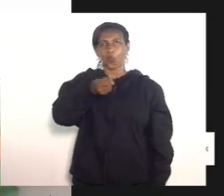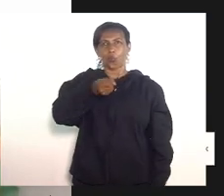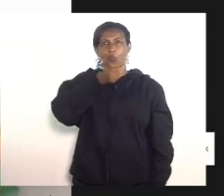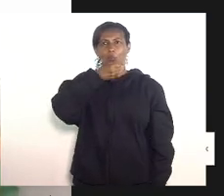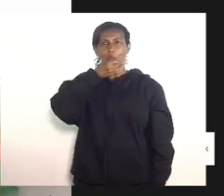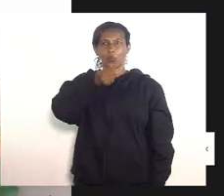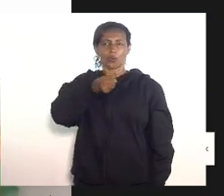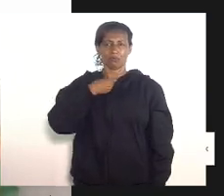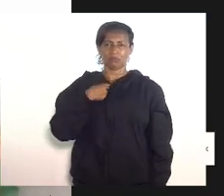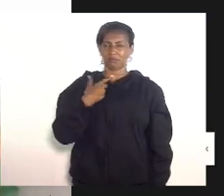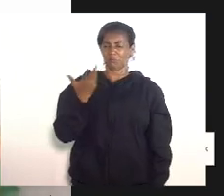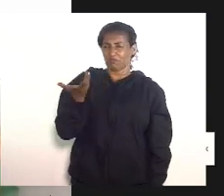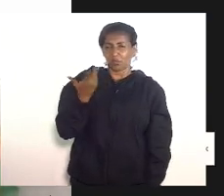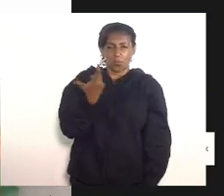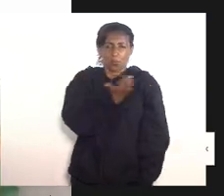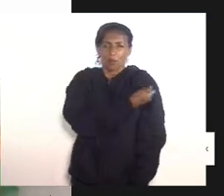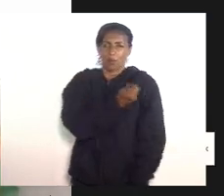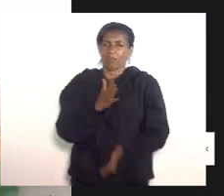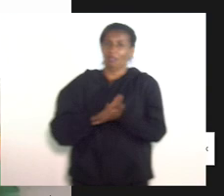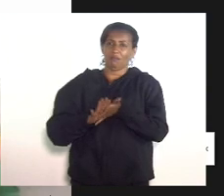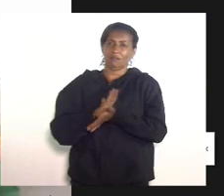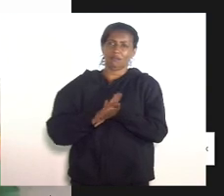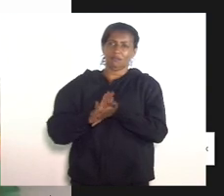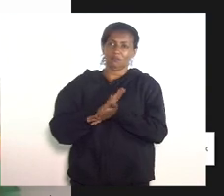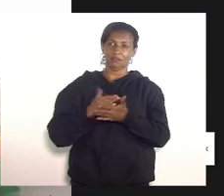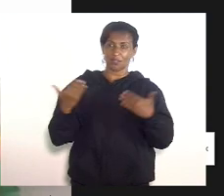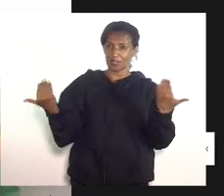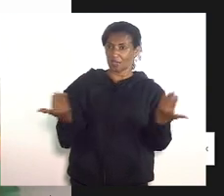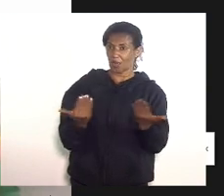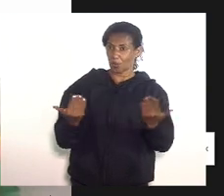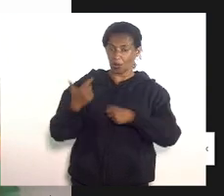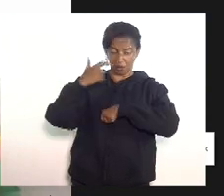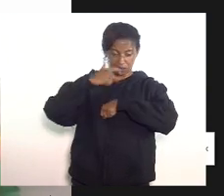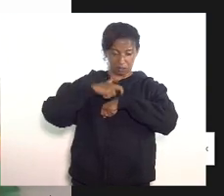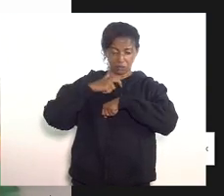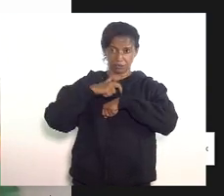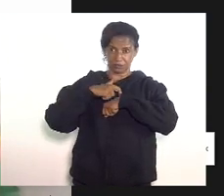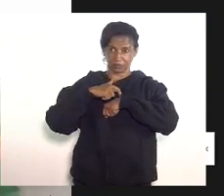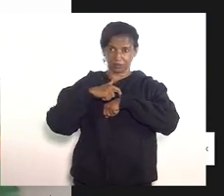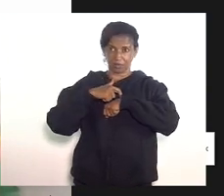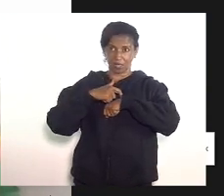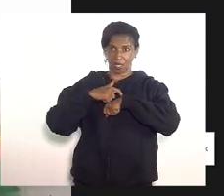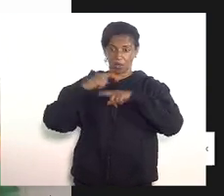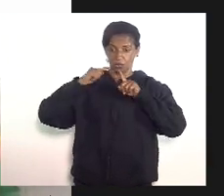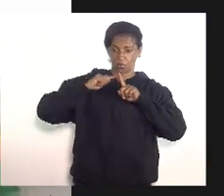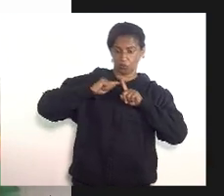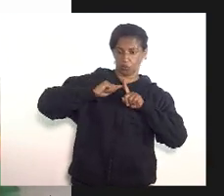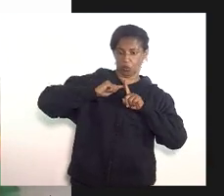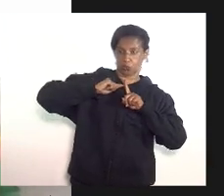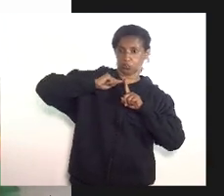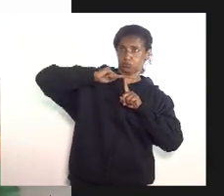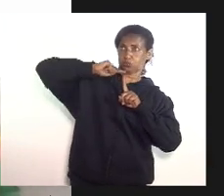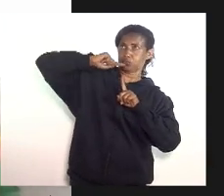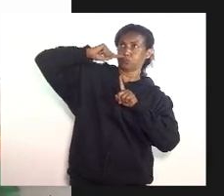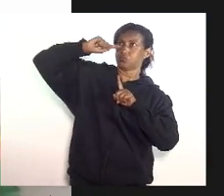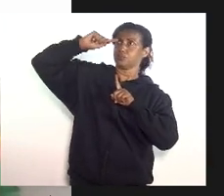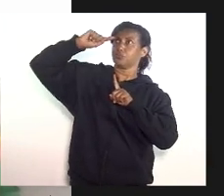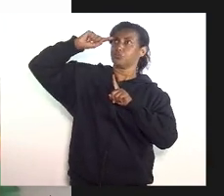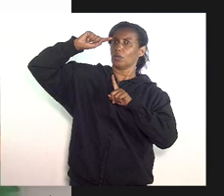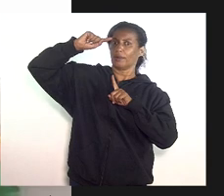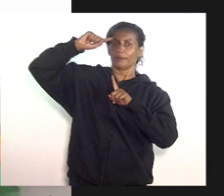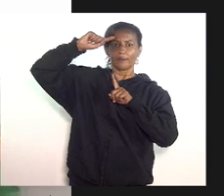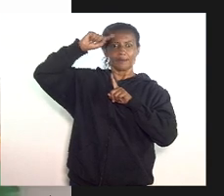para além disso a gente está vendo agora nesse momento onde o pico da pandemia taxa de mortalidade e